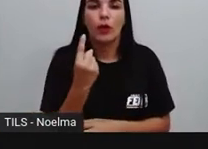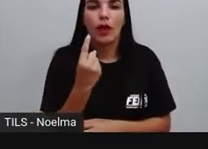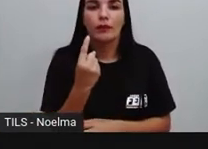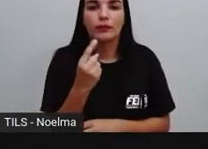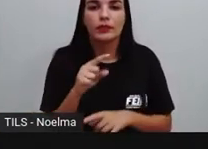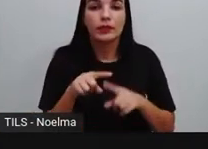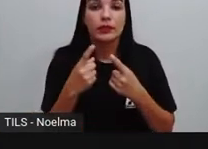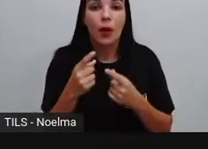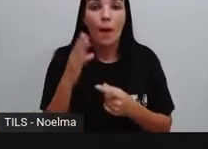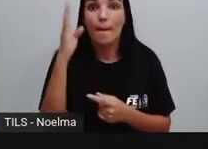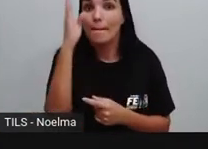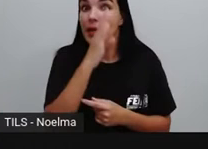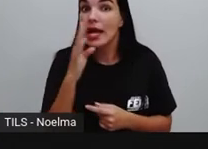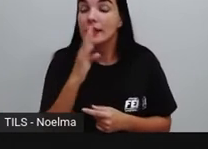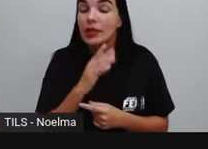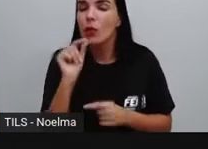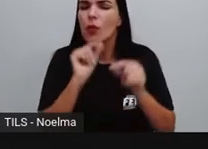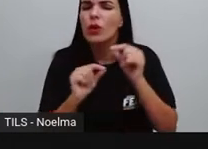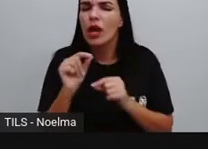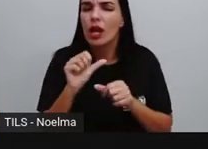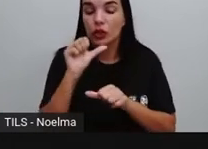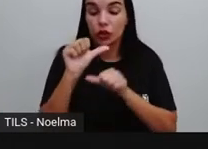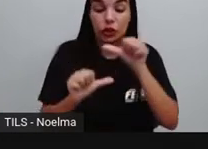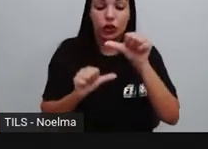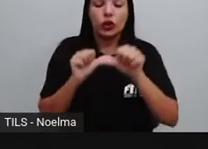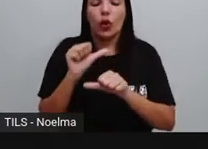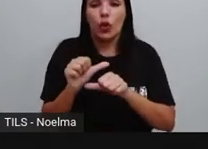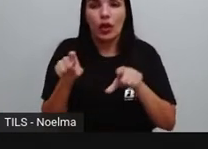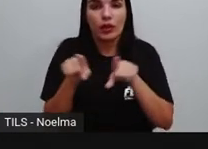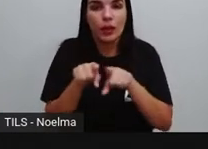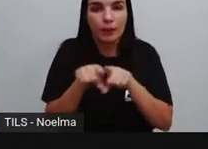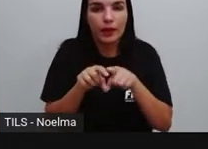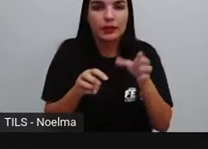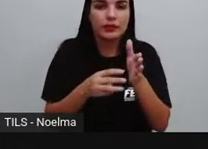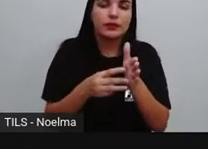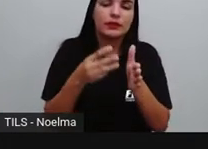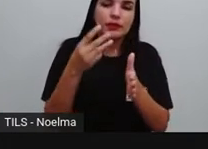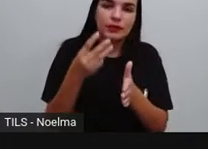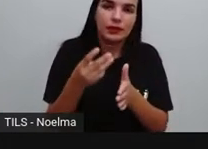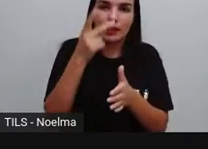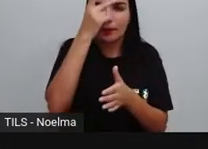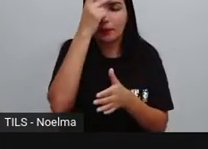torna. Ele se torna terceira pessoa do singular.